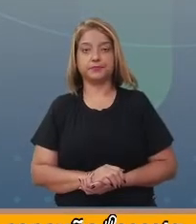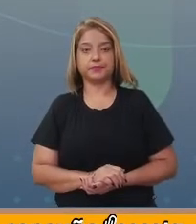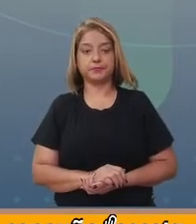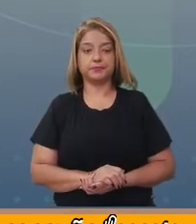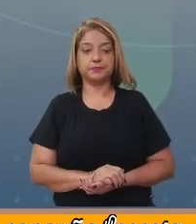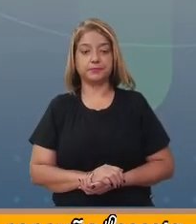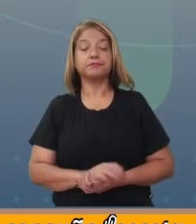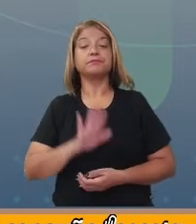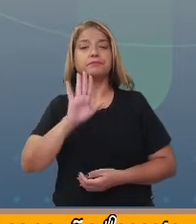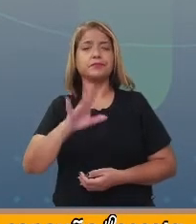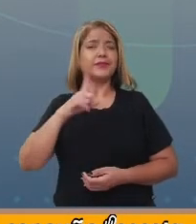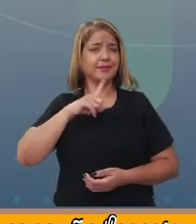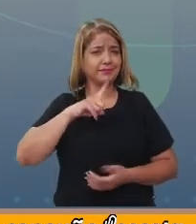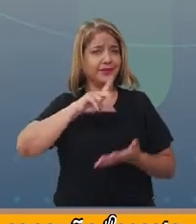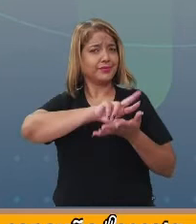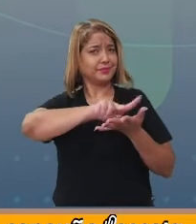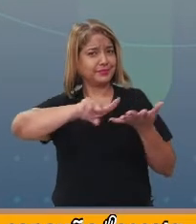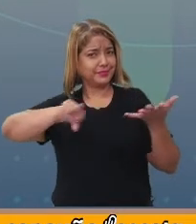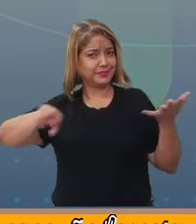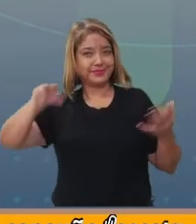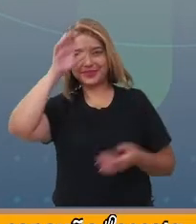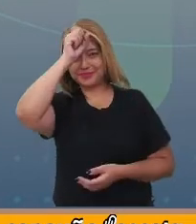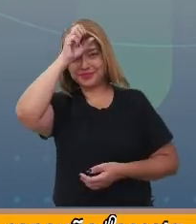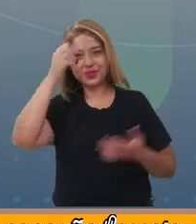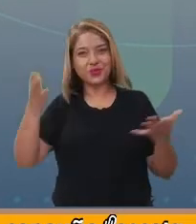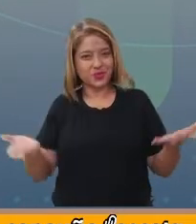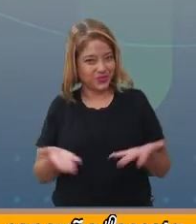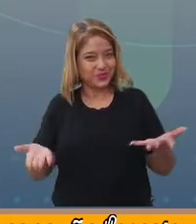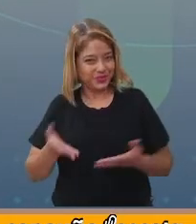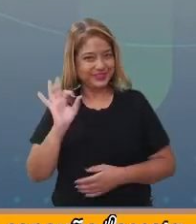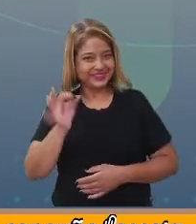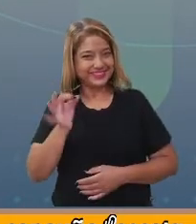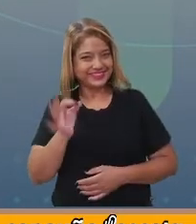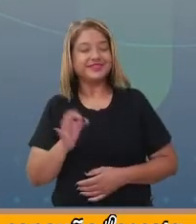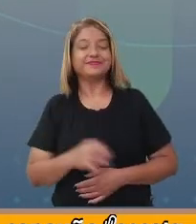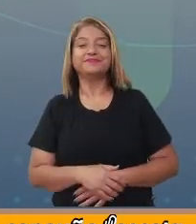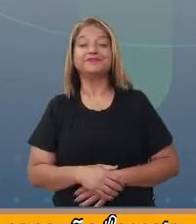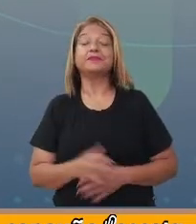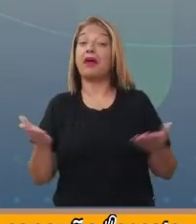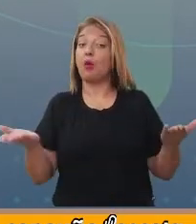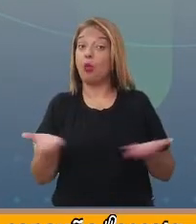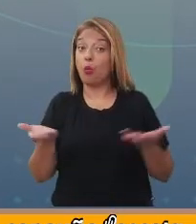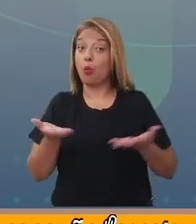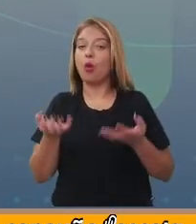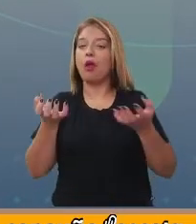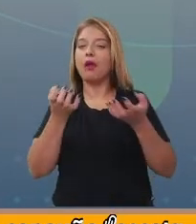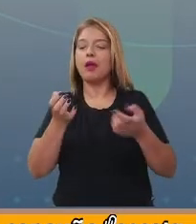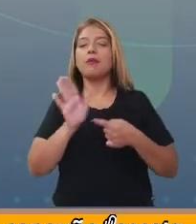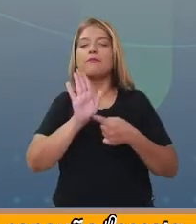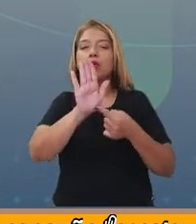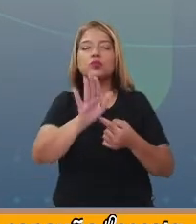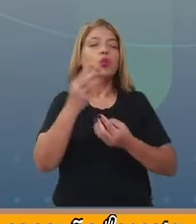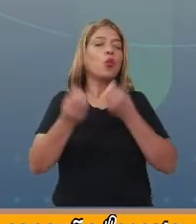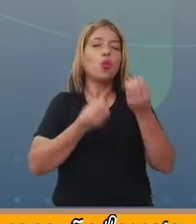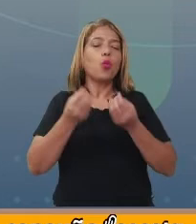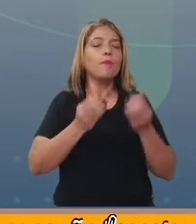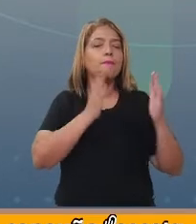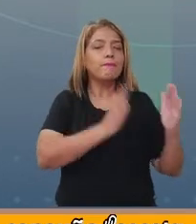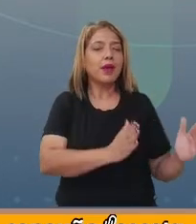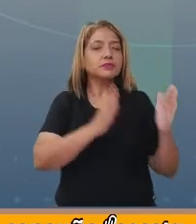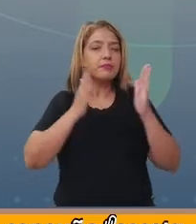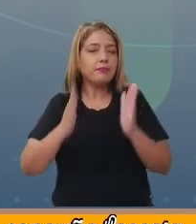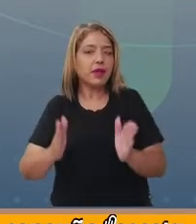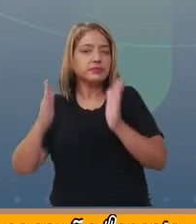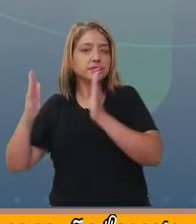Que tanta coisa aprendemos hoje, não é? Agora, quero te passar um passo a passo para